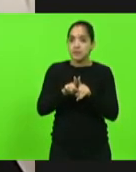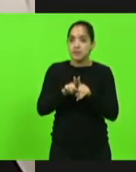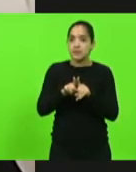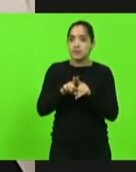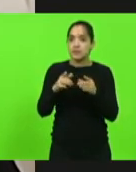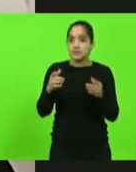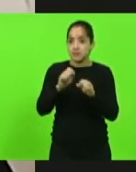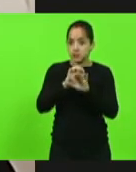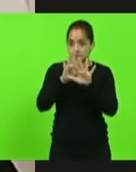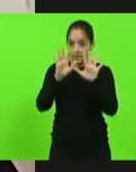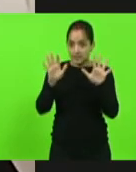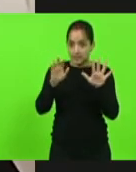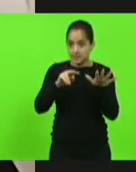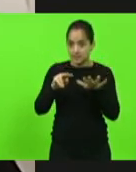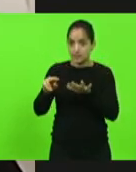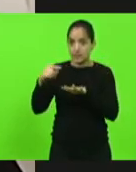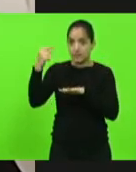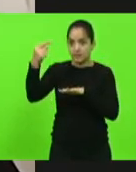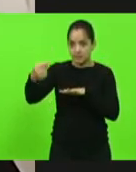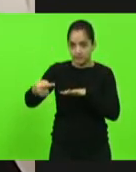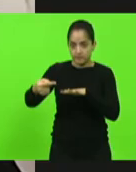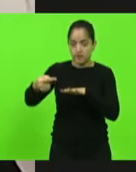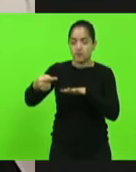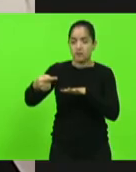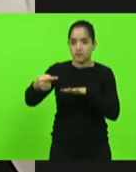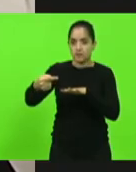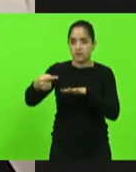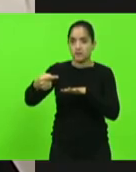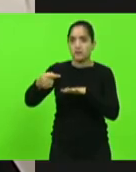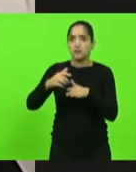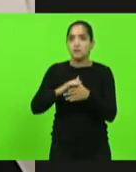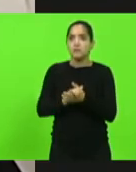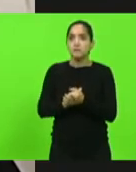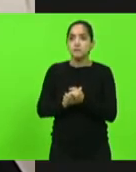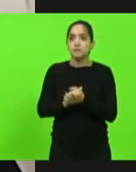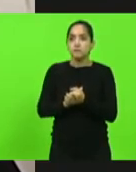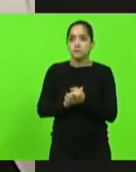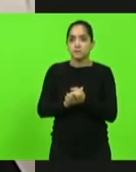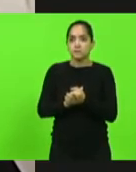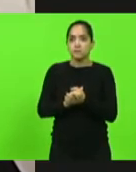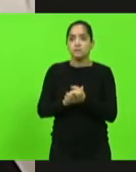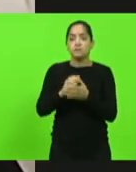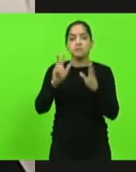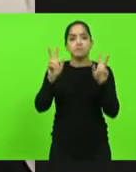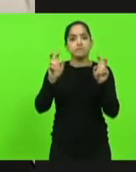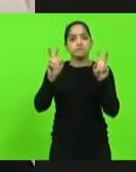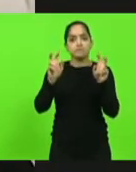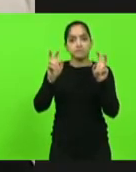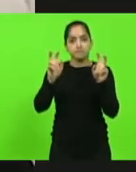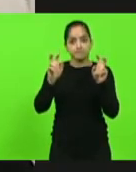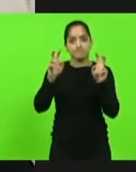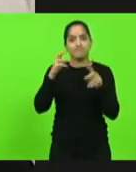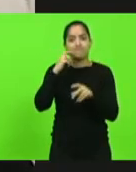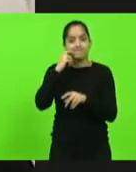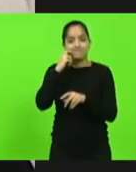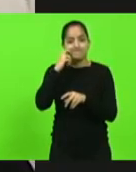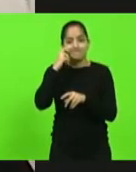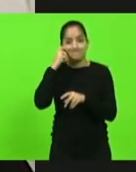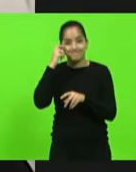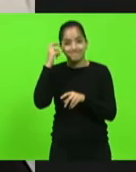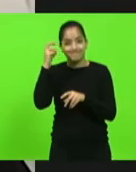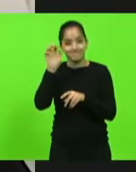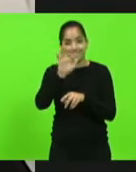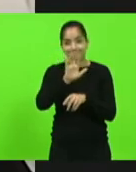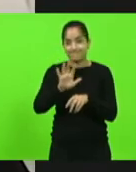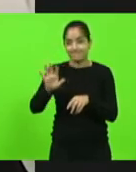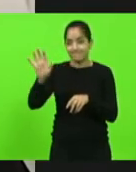claro que na próxima semana que vem, na próxima semana, na semana que vem, nós iremos abordar um assunto vergonhoso para todo o território